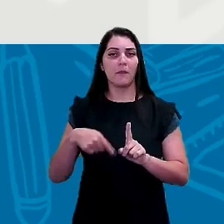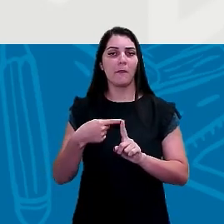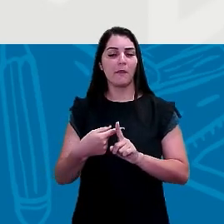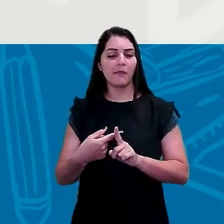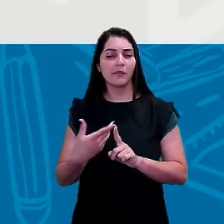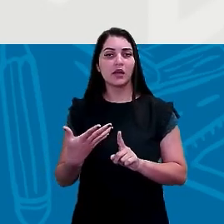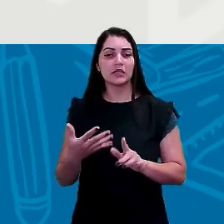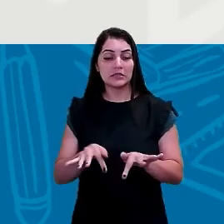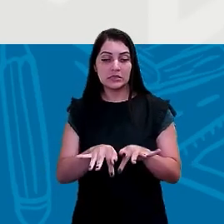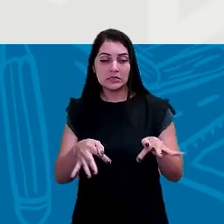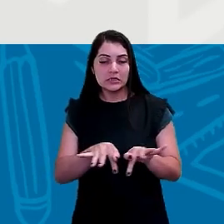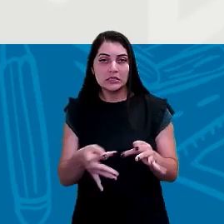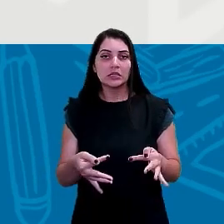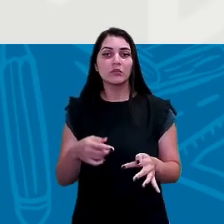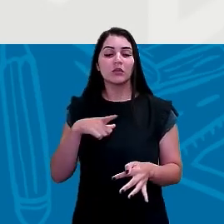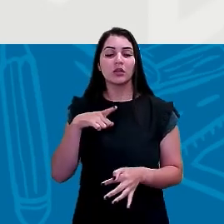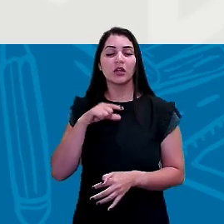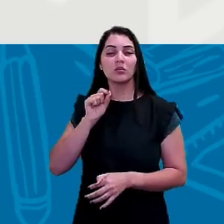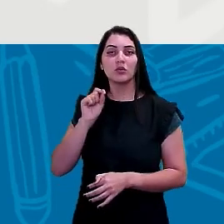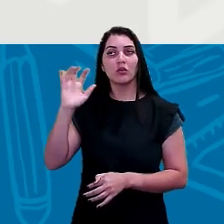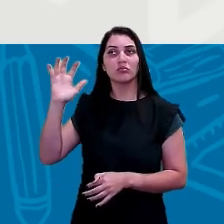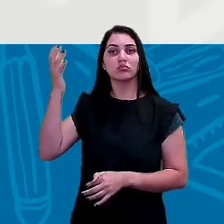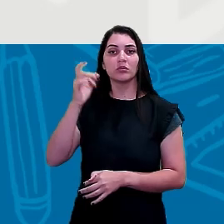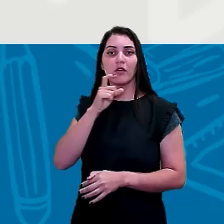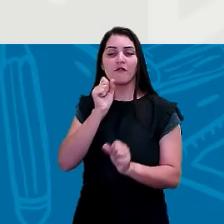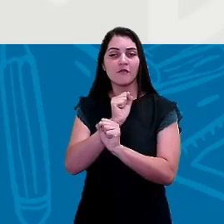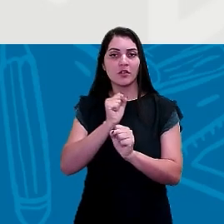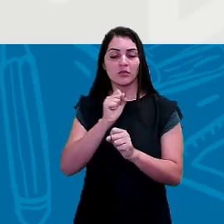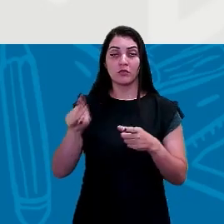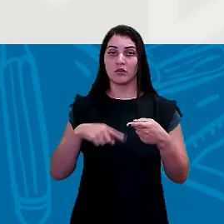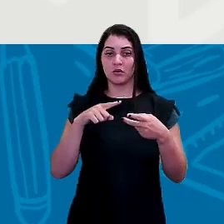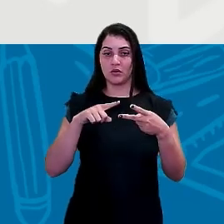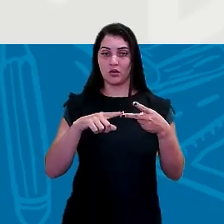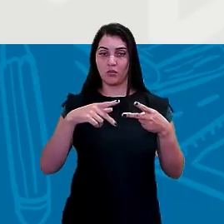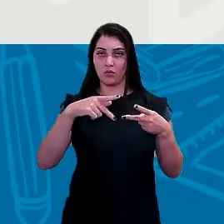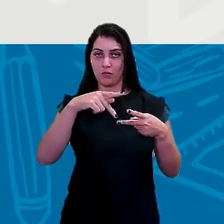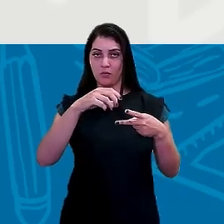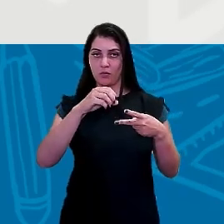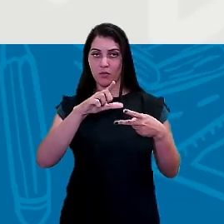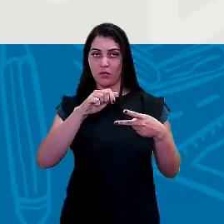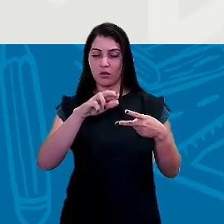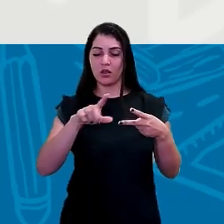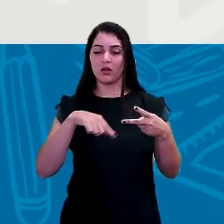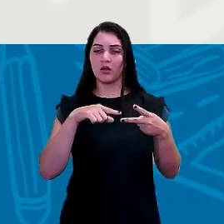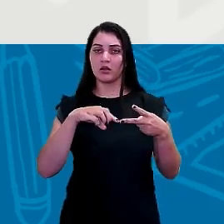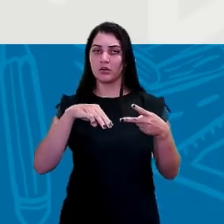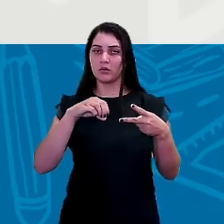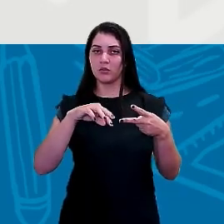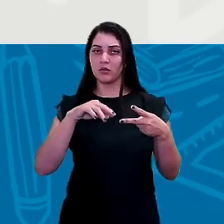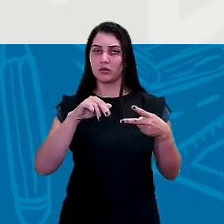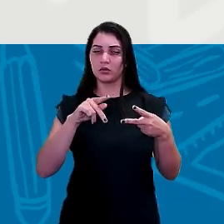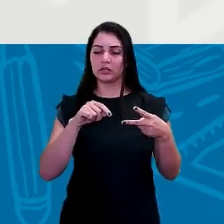E temos o clima frio, que são os polares, e o clima de montanha. O clima de montanha, realmente, nessas